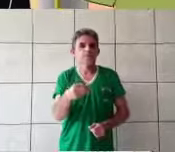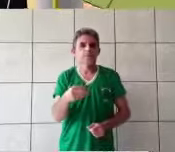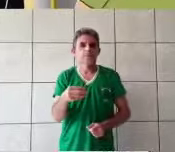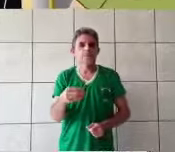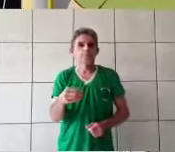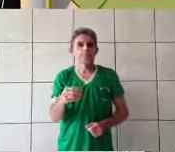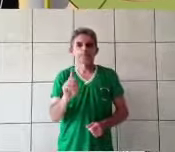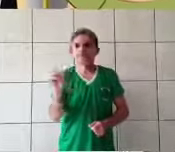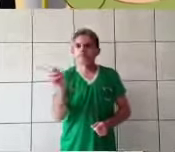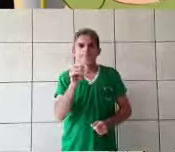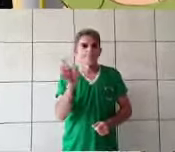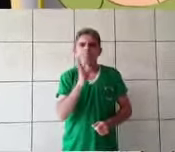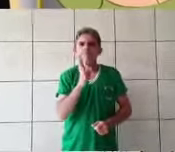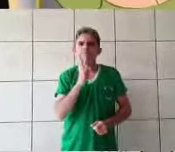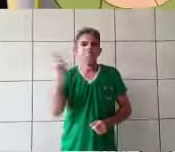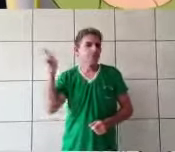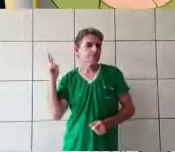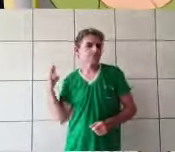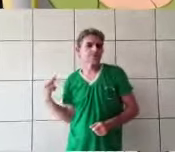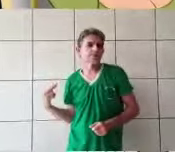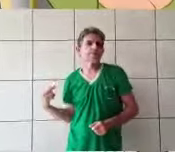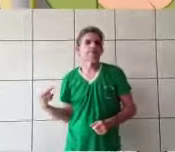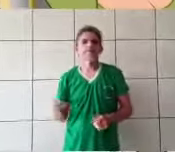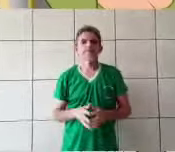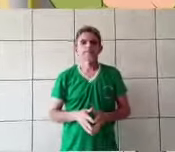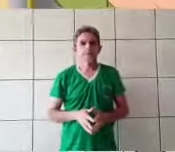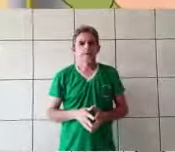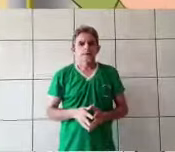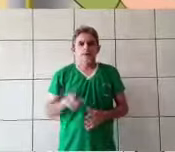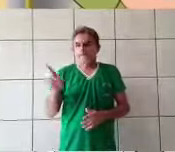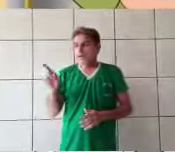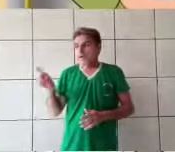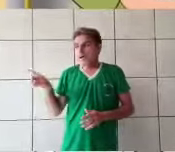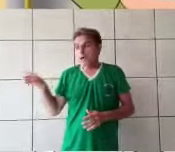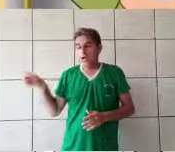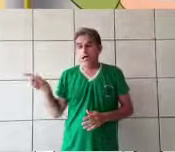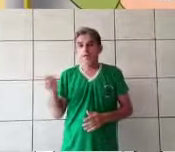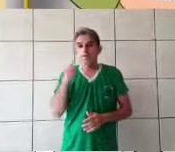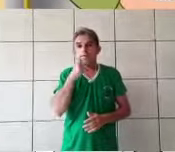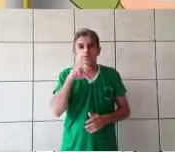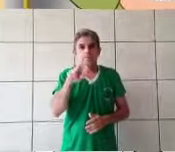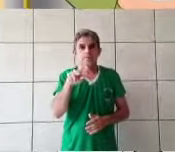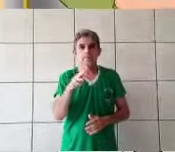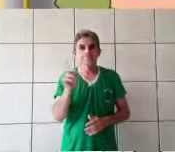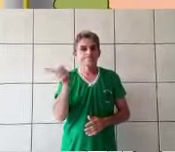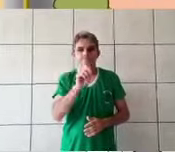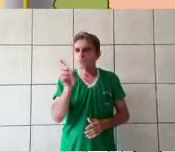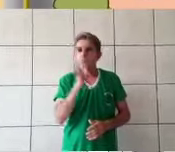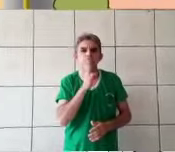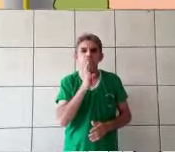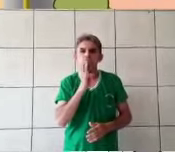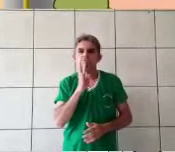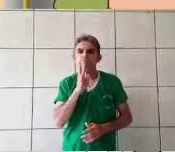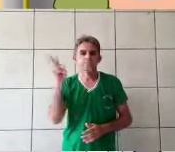Sua madrasta e até mesmo suas irmãs não podiam parar de olhar para esta bela dama. Elas, claro, não